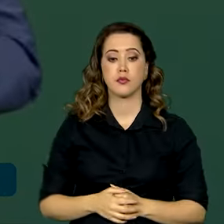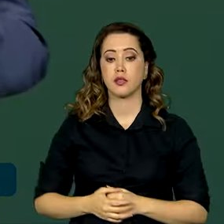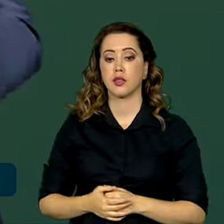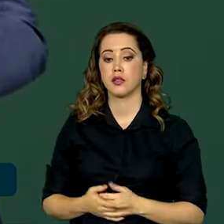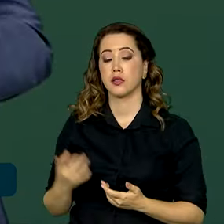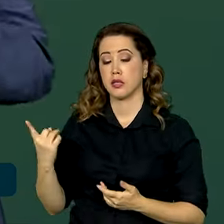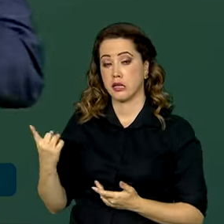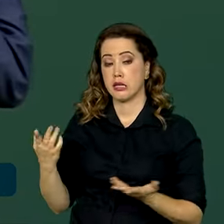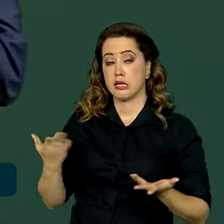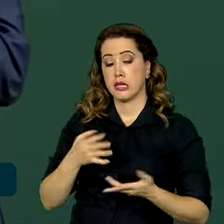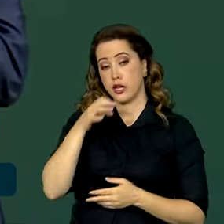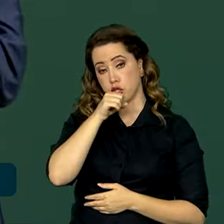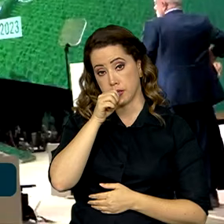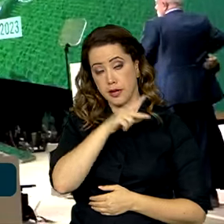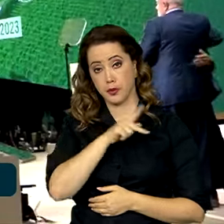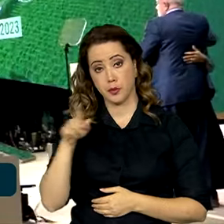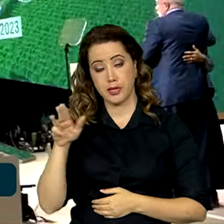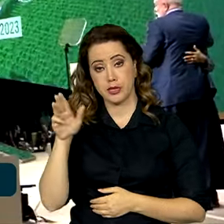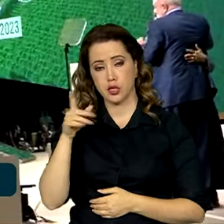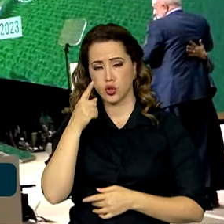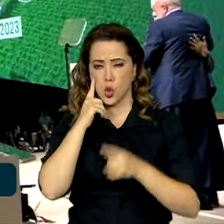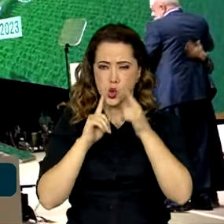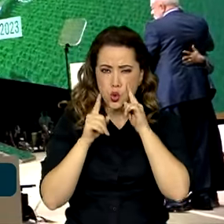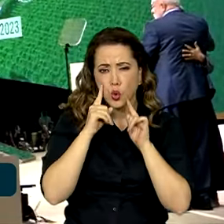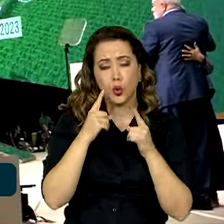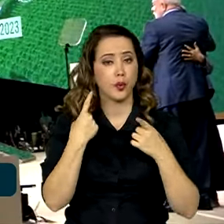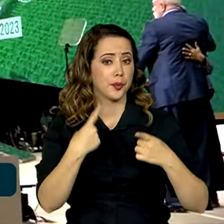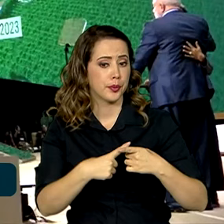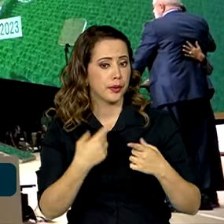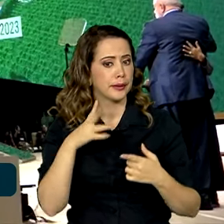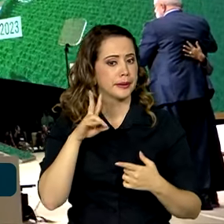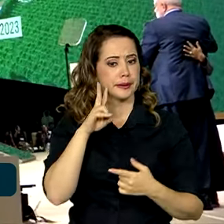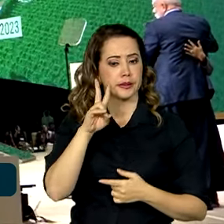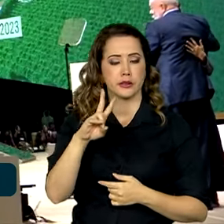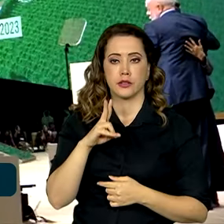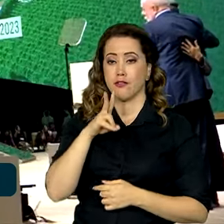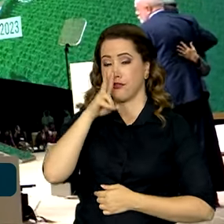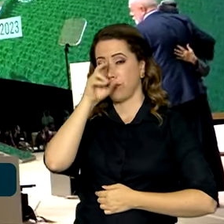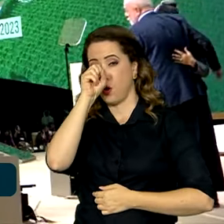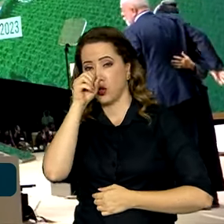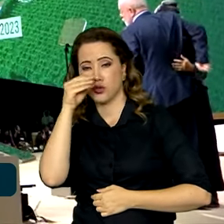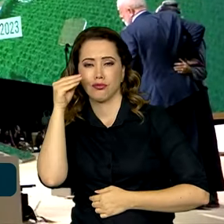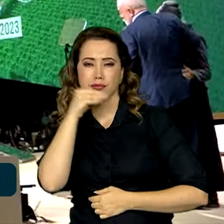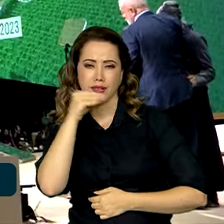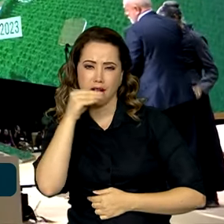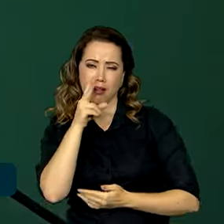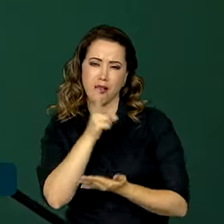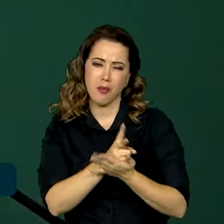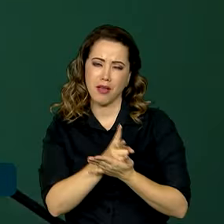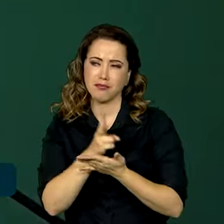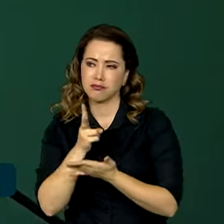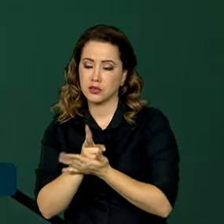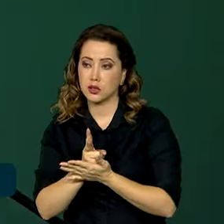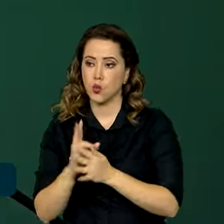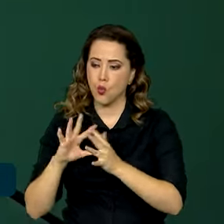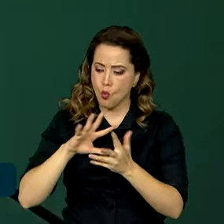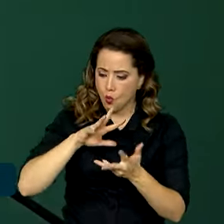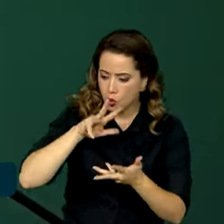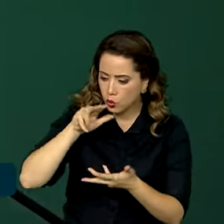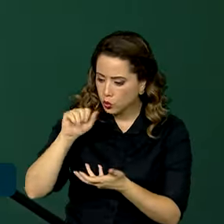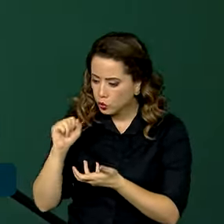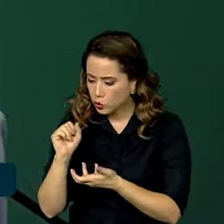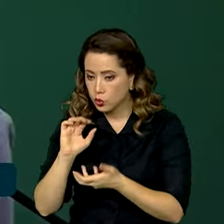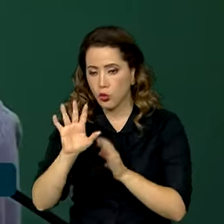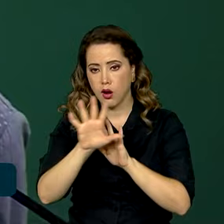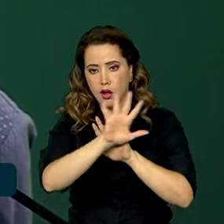da ministra do Meio Ambiente, se emocionou. Talvez pela combinação do que parece forte e frágil ao mesmo tempo. O planeta, a floresta